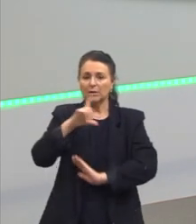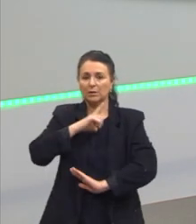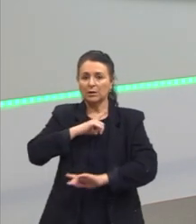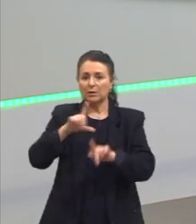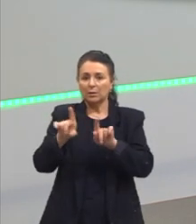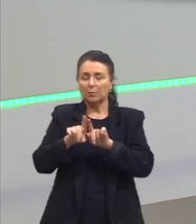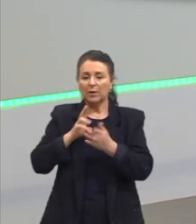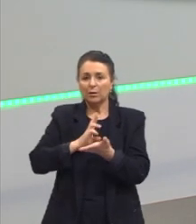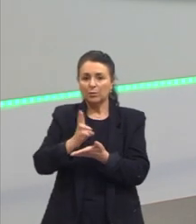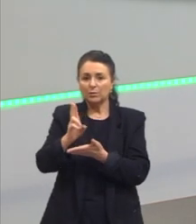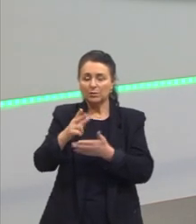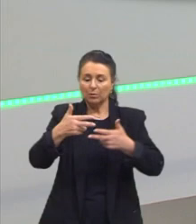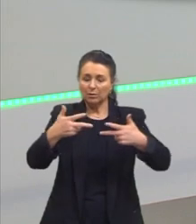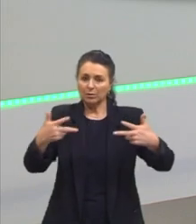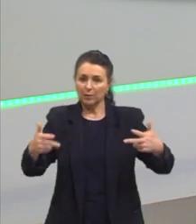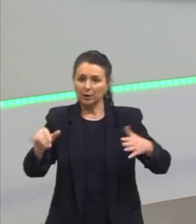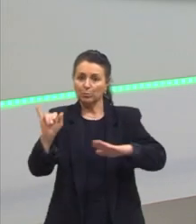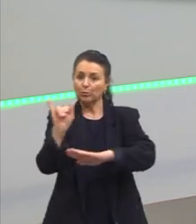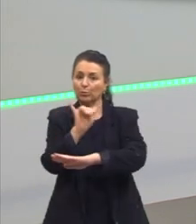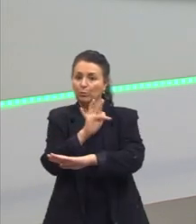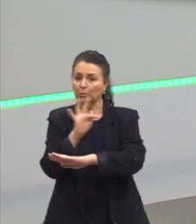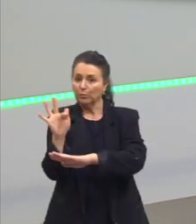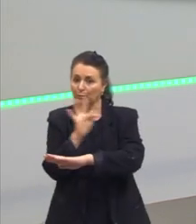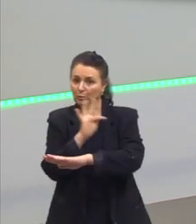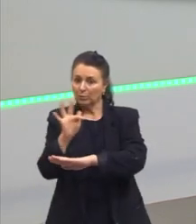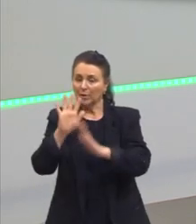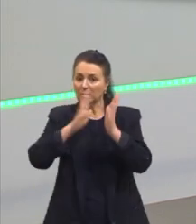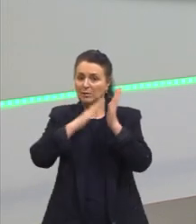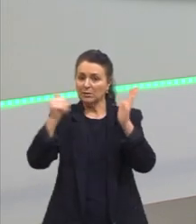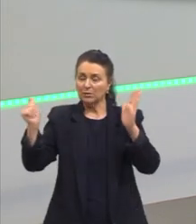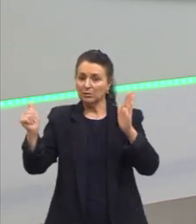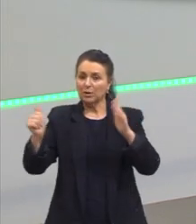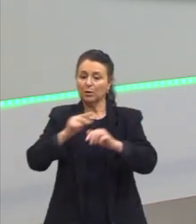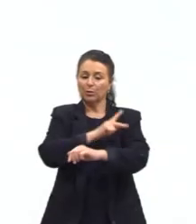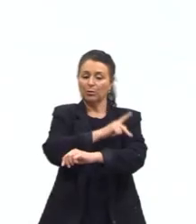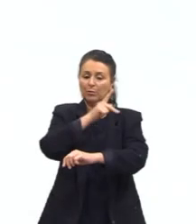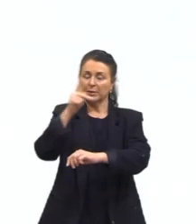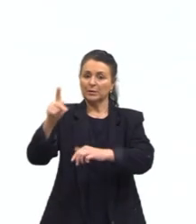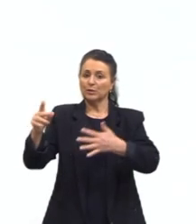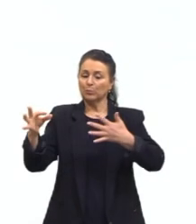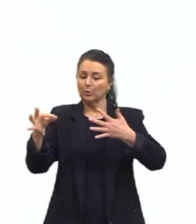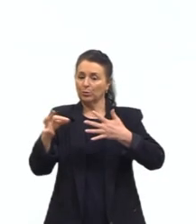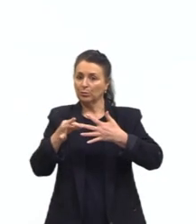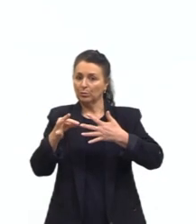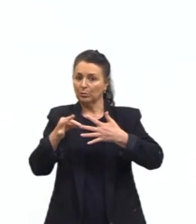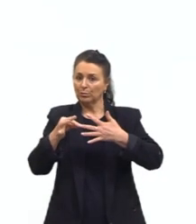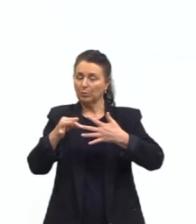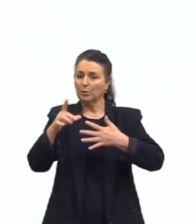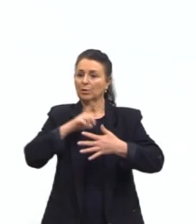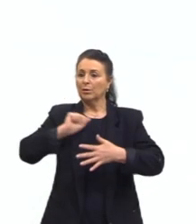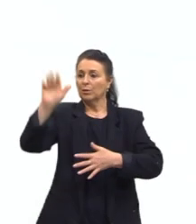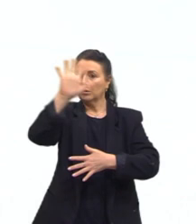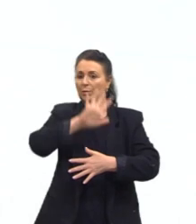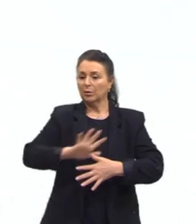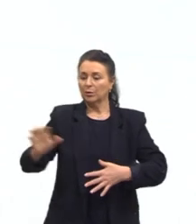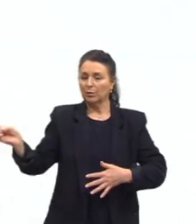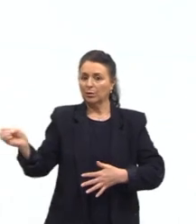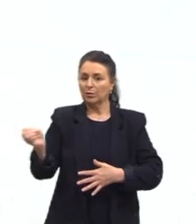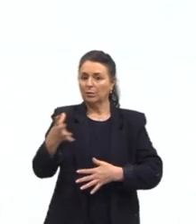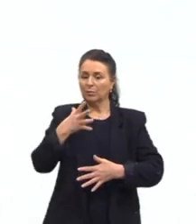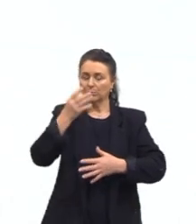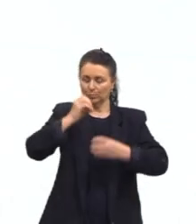a manutenção de elementos formais vinculados à estética do parnasianismo e do simbolismo, dimensionada pela inovação na